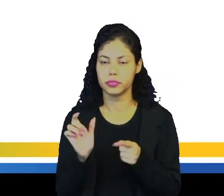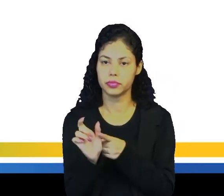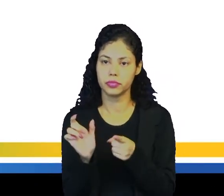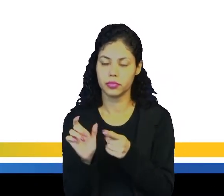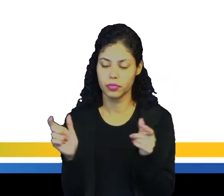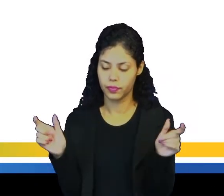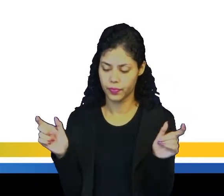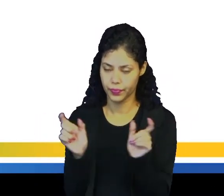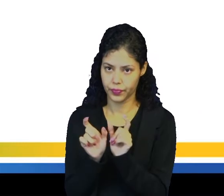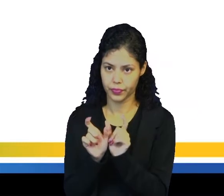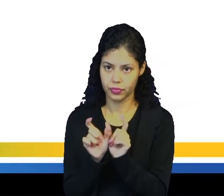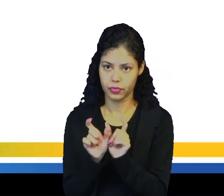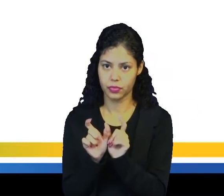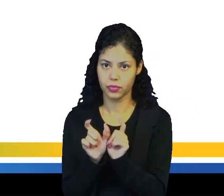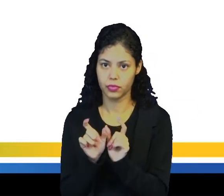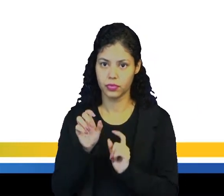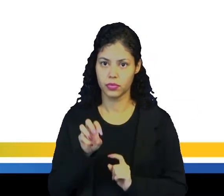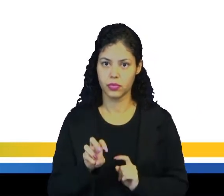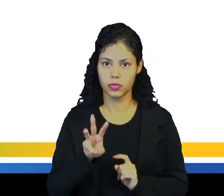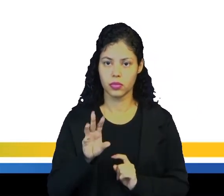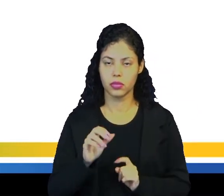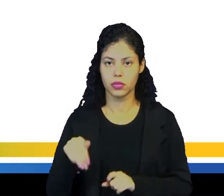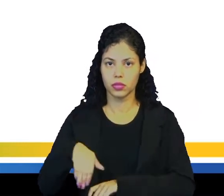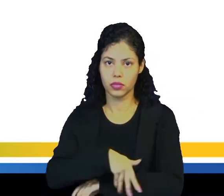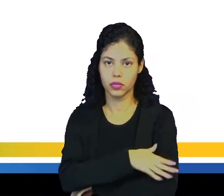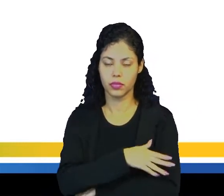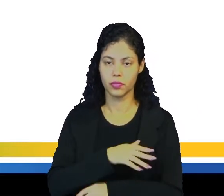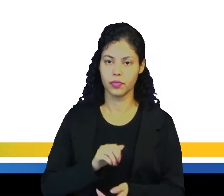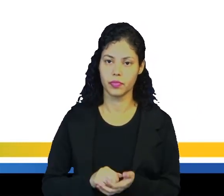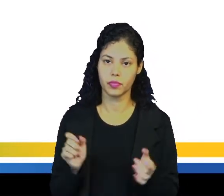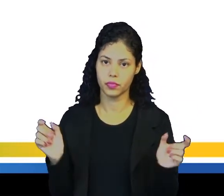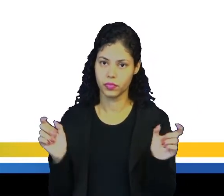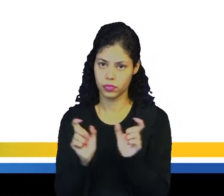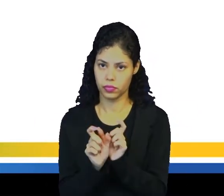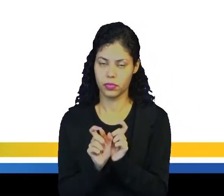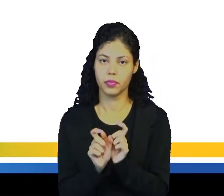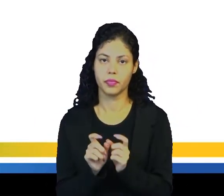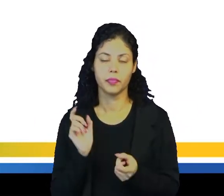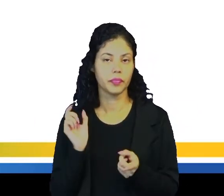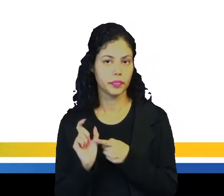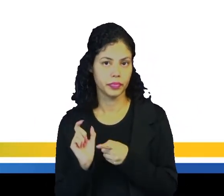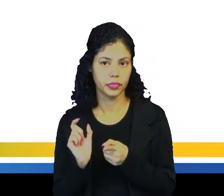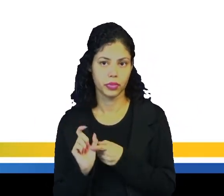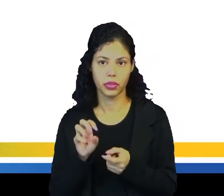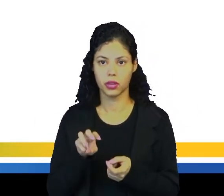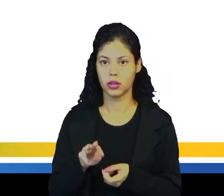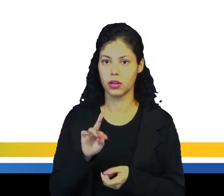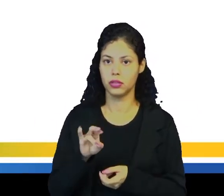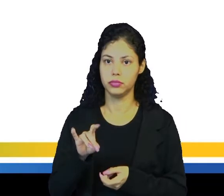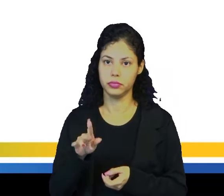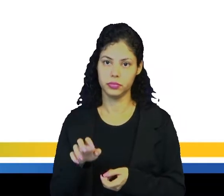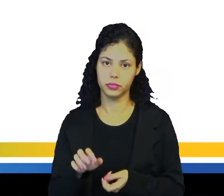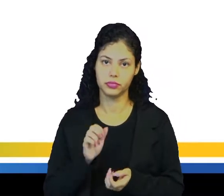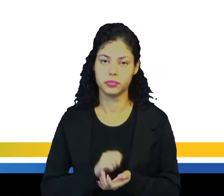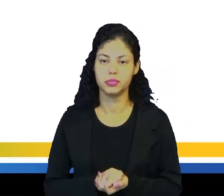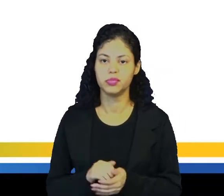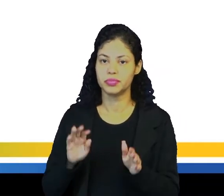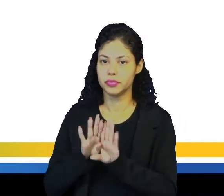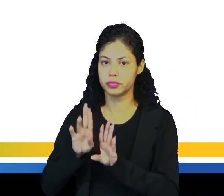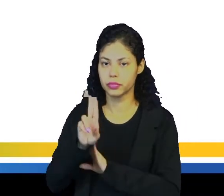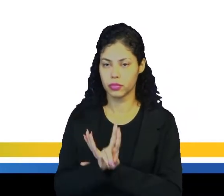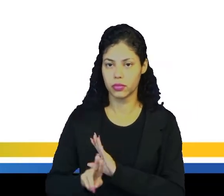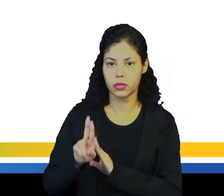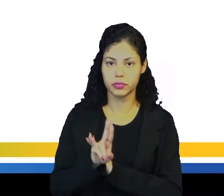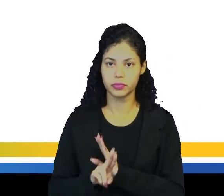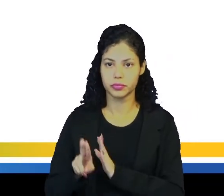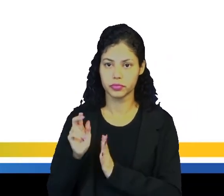palavra ST significa rua, ok? É uma abreviação, né, da palavra street, então nós utilizamos também,